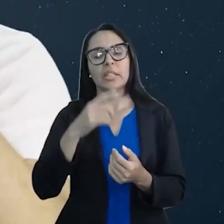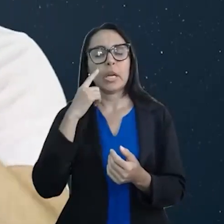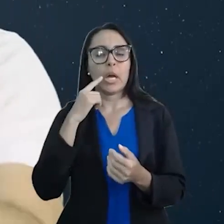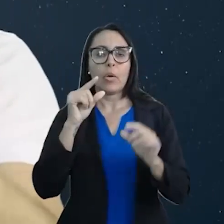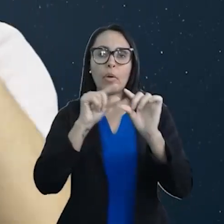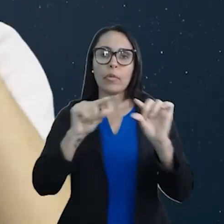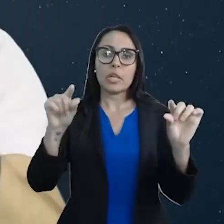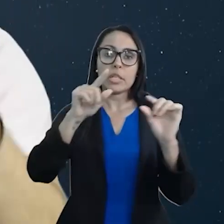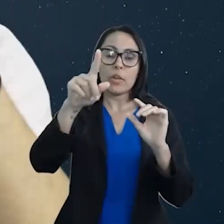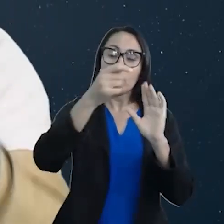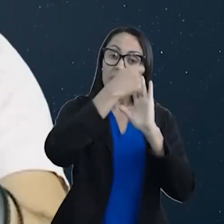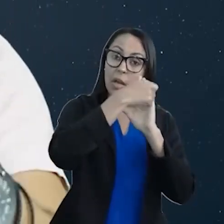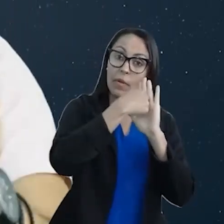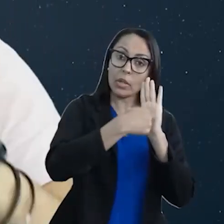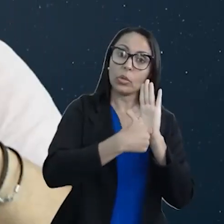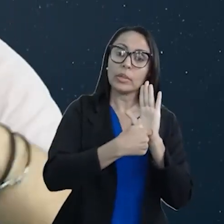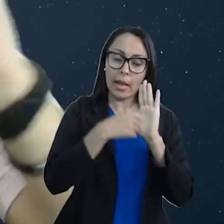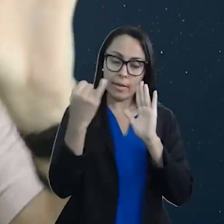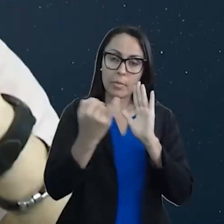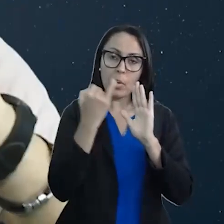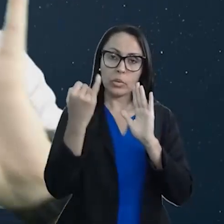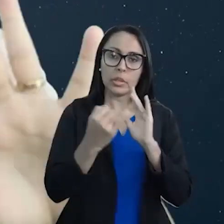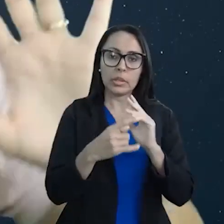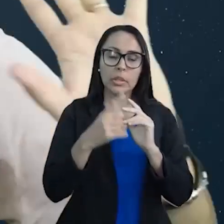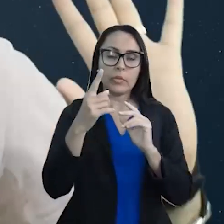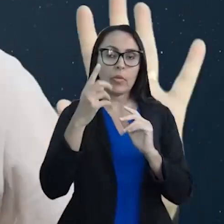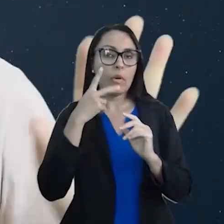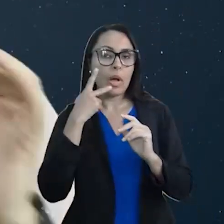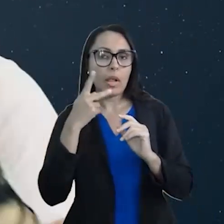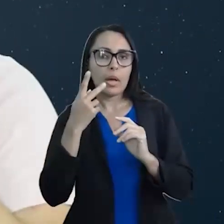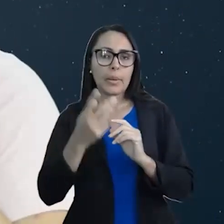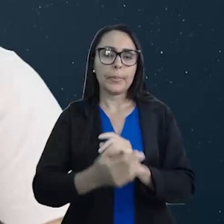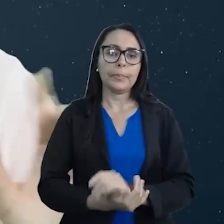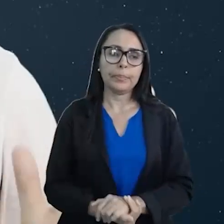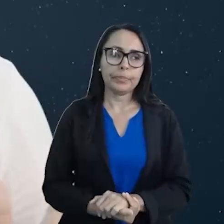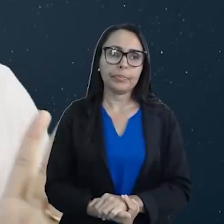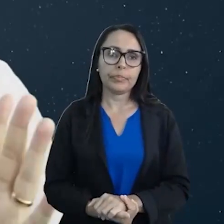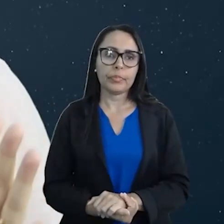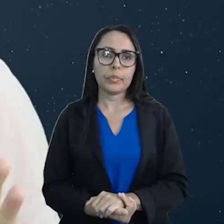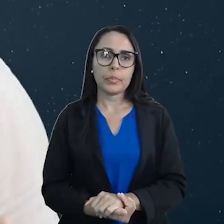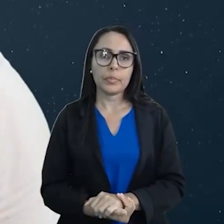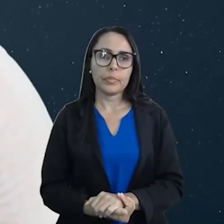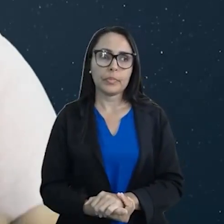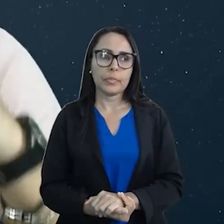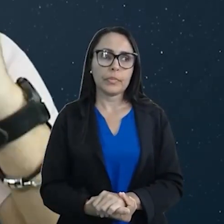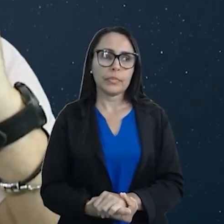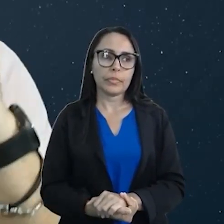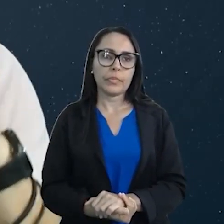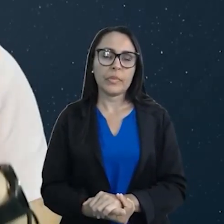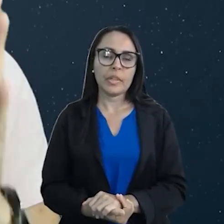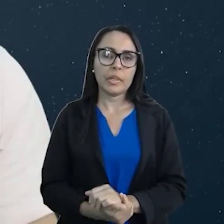tem que anotar no seu caderno. Eu vou falar, não vou nem colocar aqui, eu vou falar mesmo, tá?